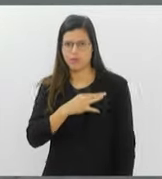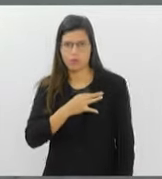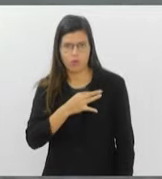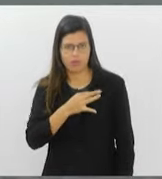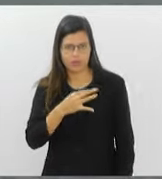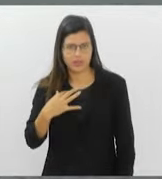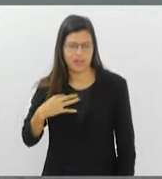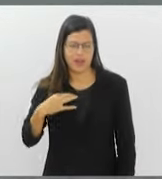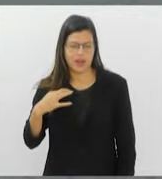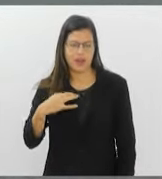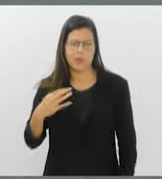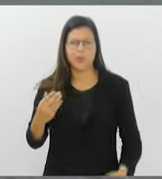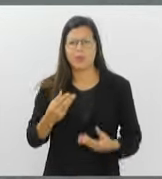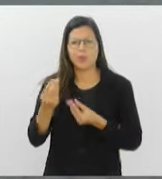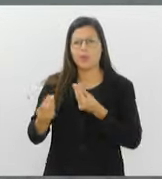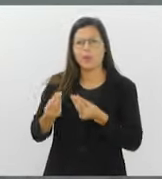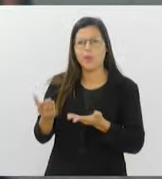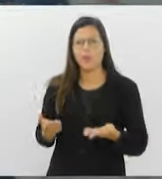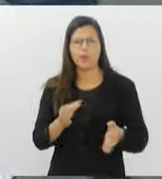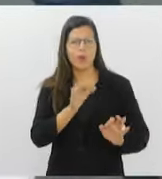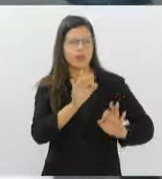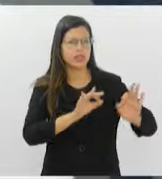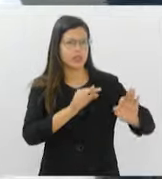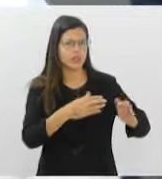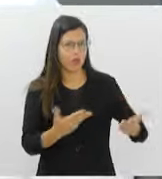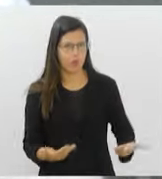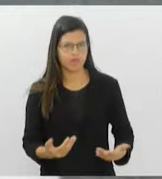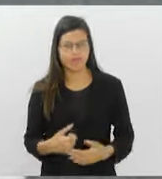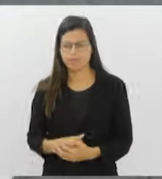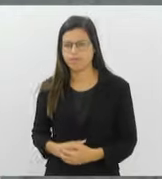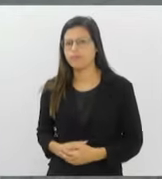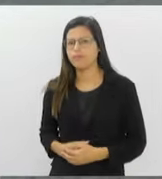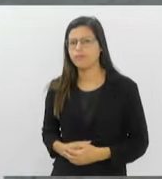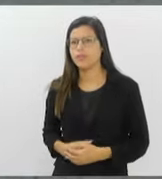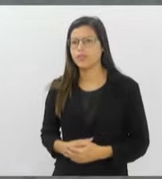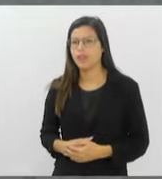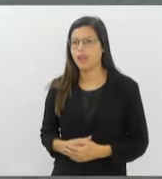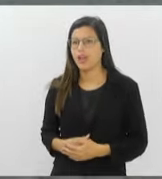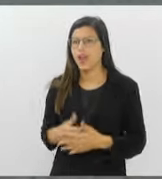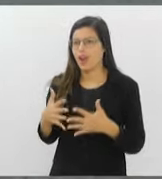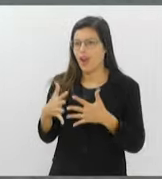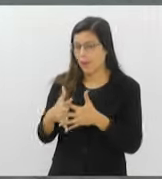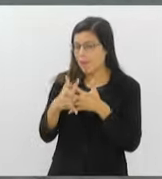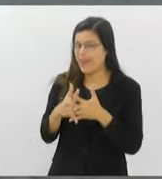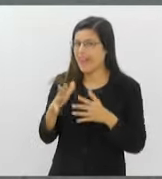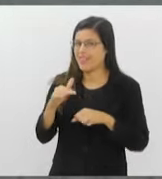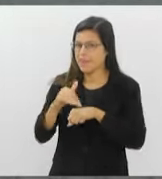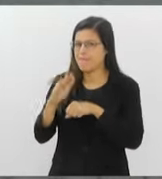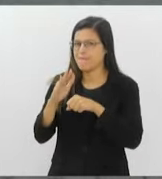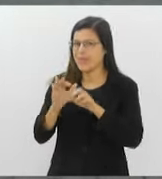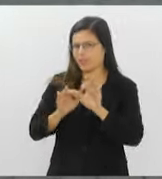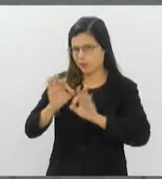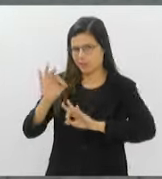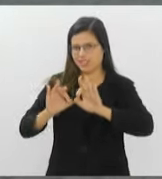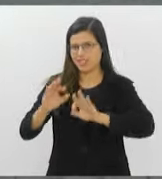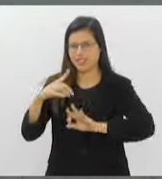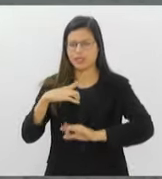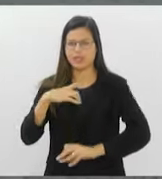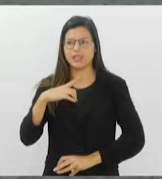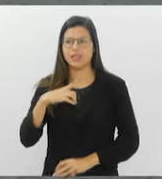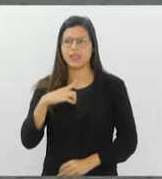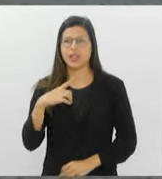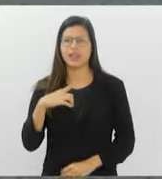voluntários. Como é que é feita essa parte da logística? É, não é complicado, mas é bem organizado. Eu